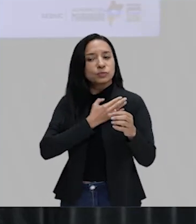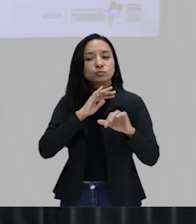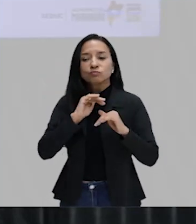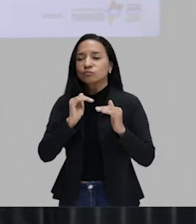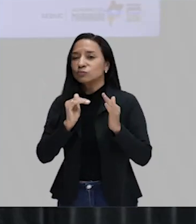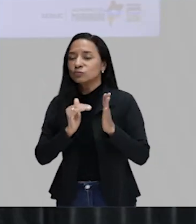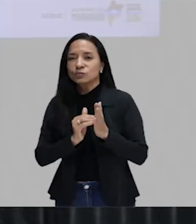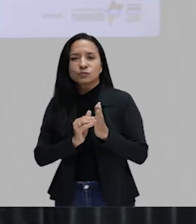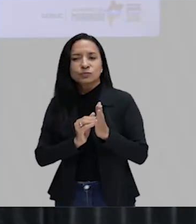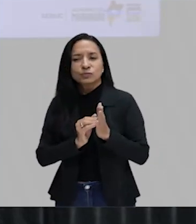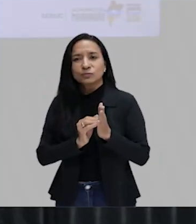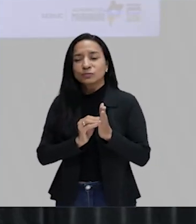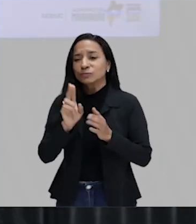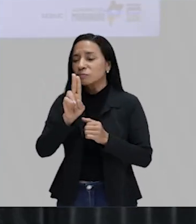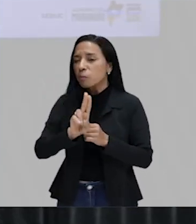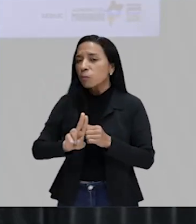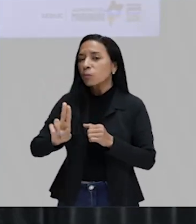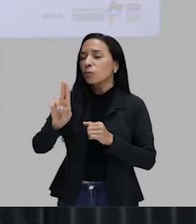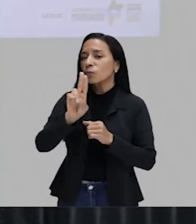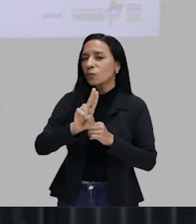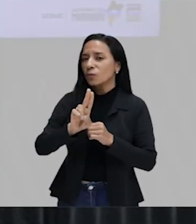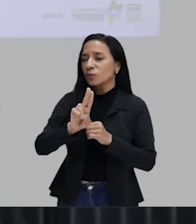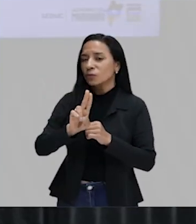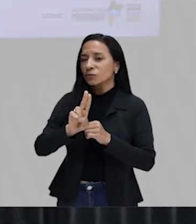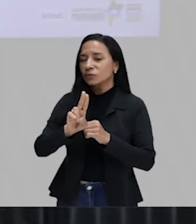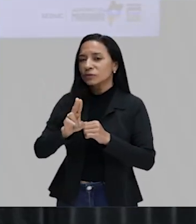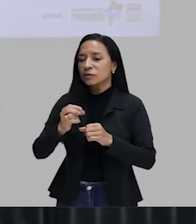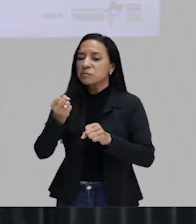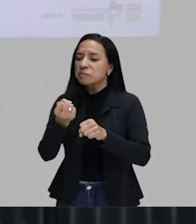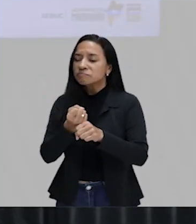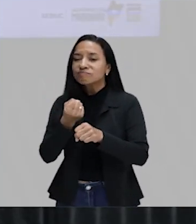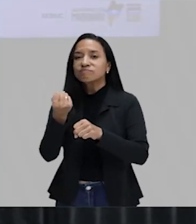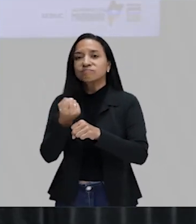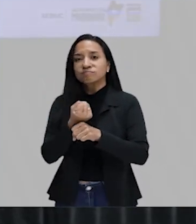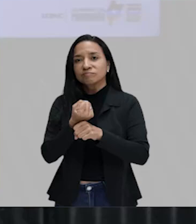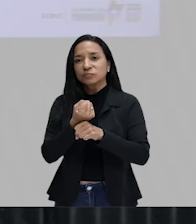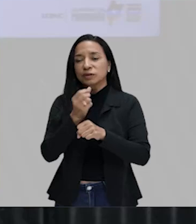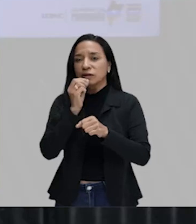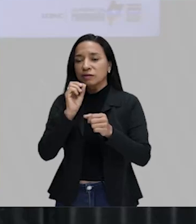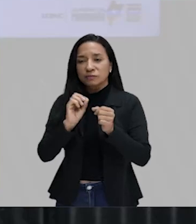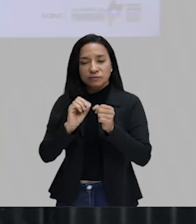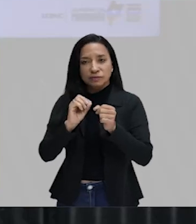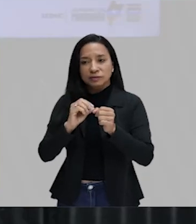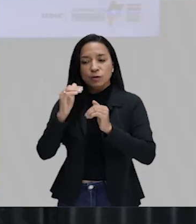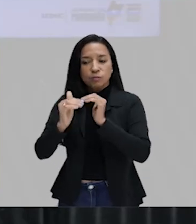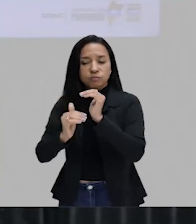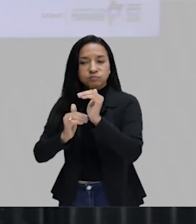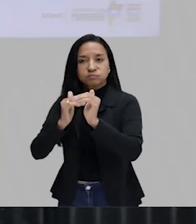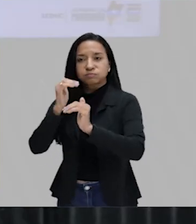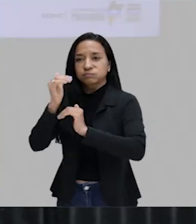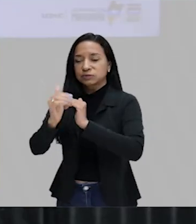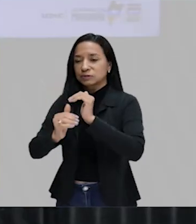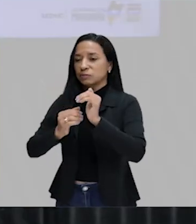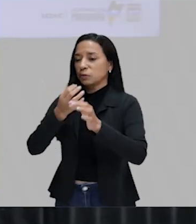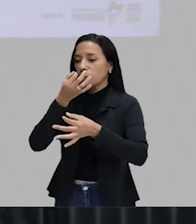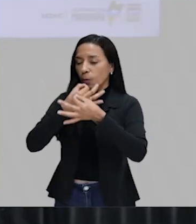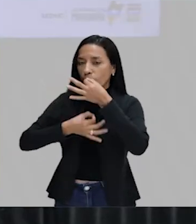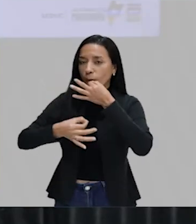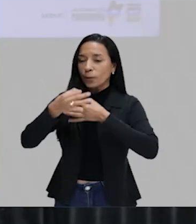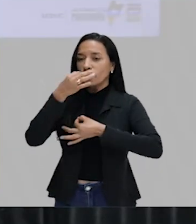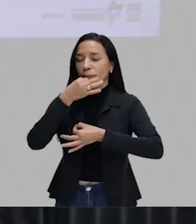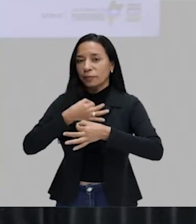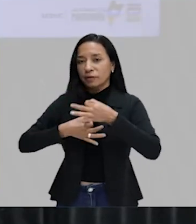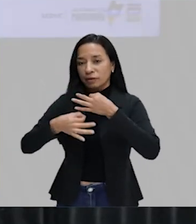Tudo isso serve para que a gente construa a opinião, construa o nosso ponto de vista, que